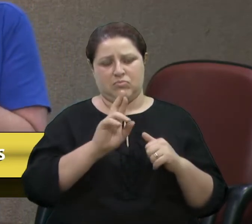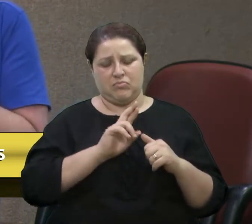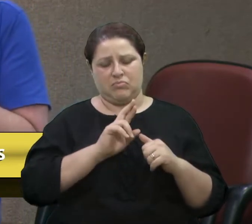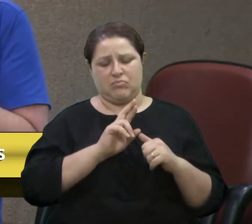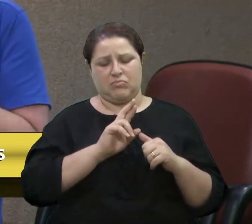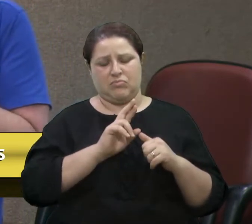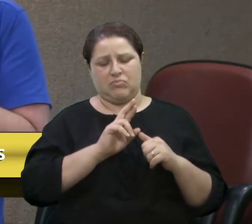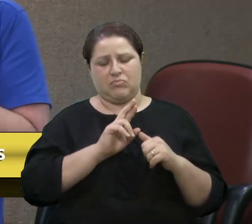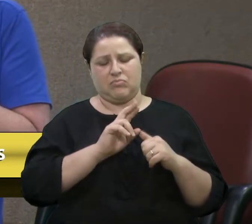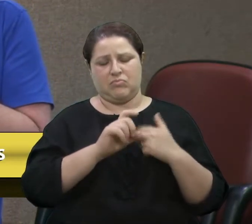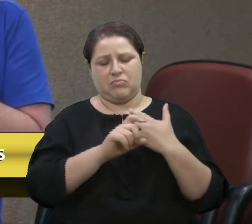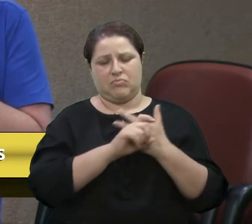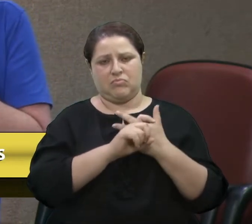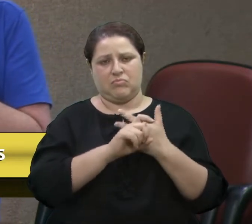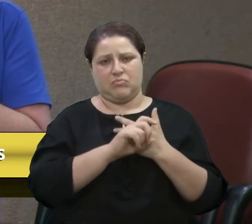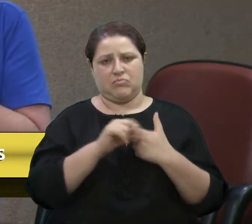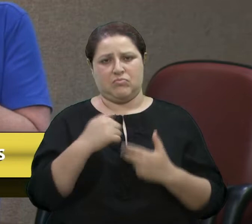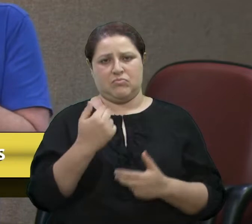Executivo.